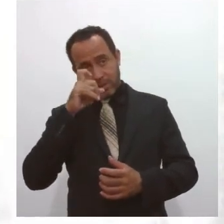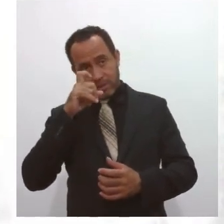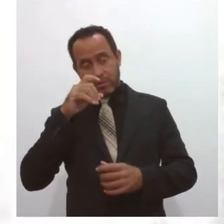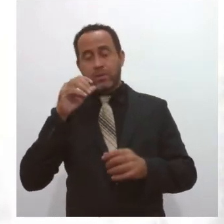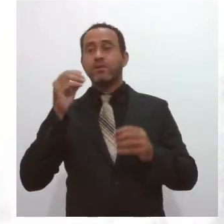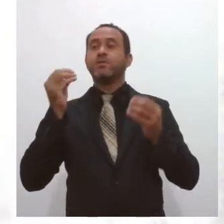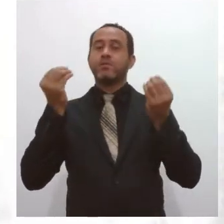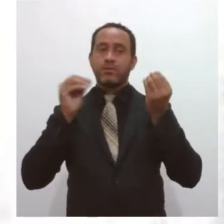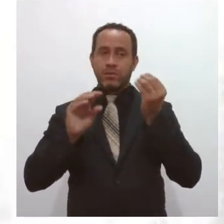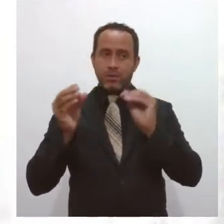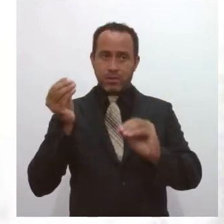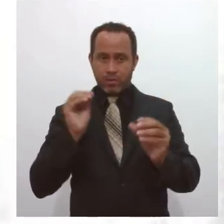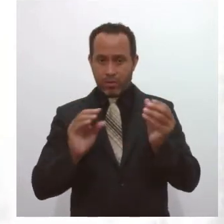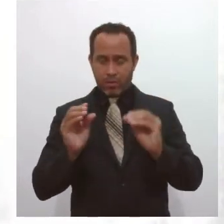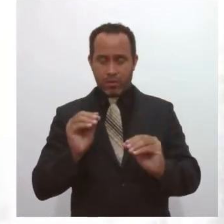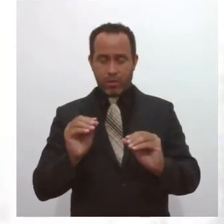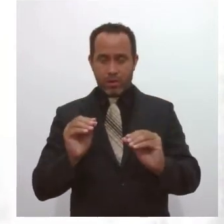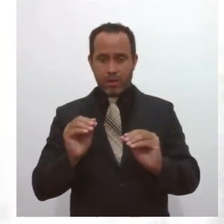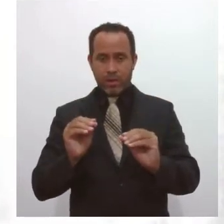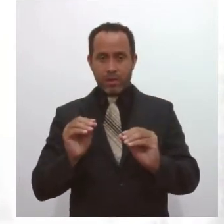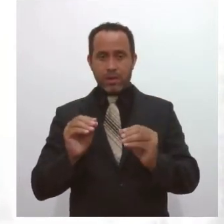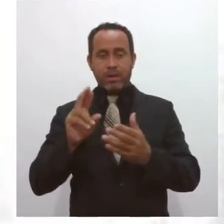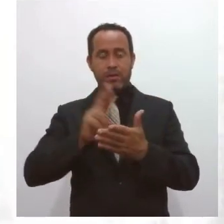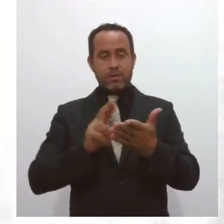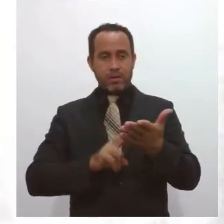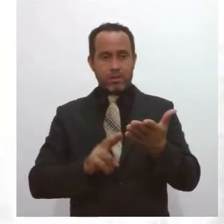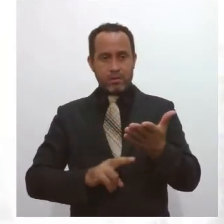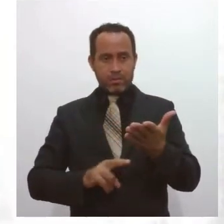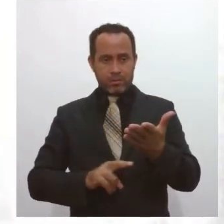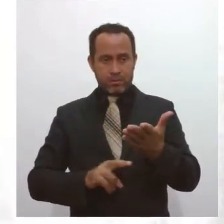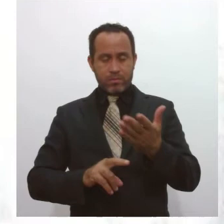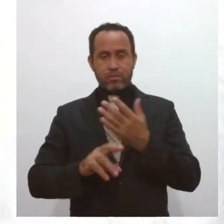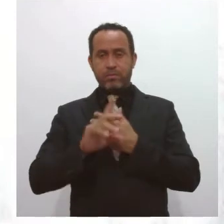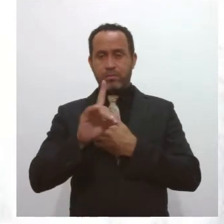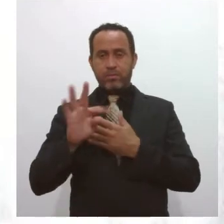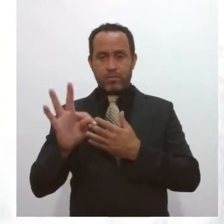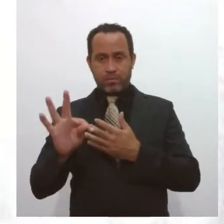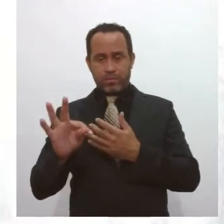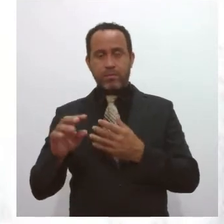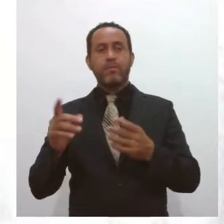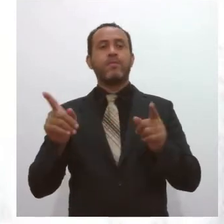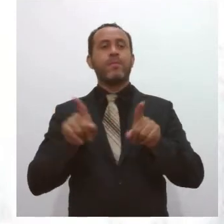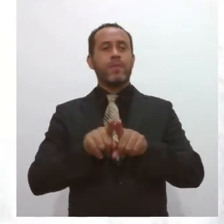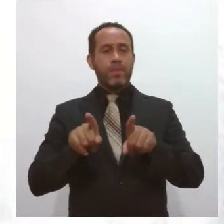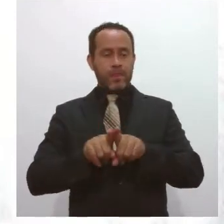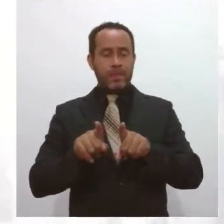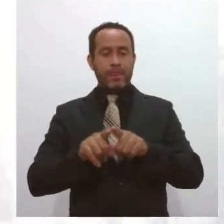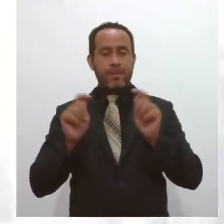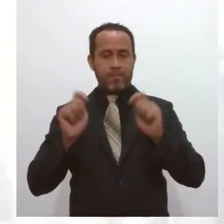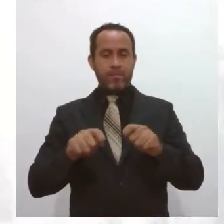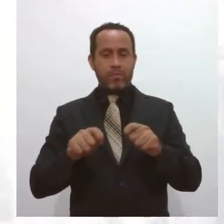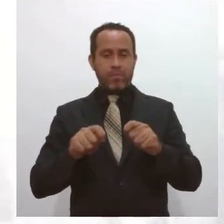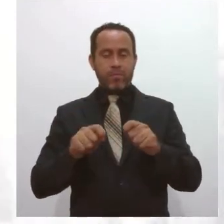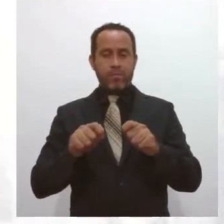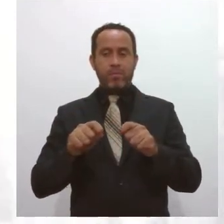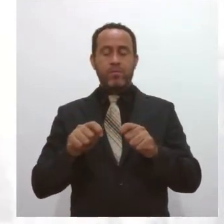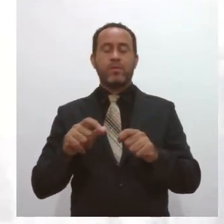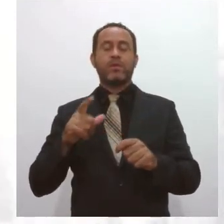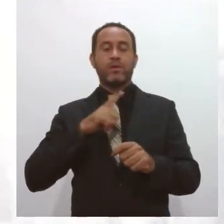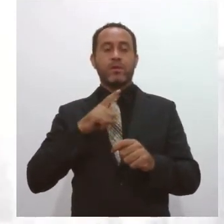são consolida em uma declaração chamada de mérito. Em função disso, o contribuinte ter acesso a esse